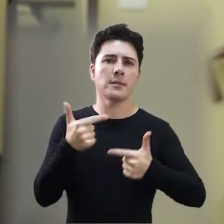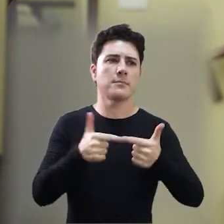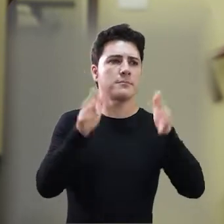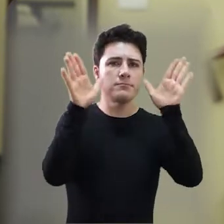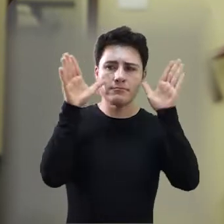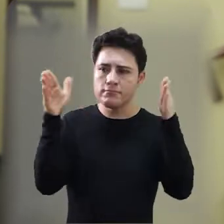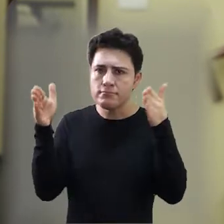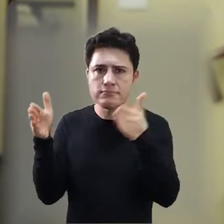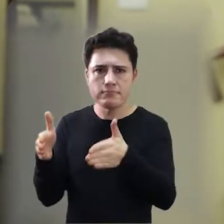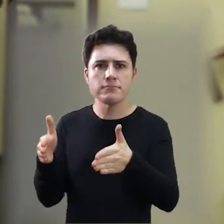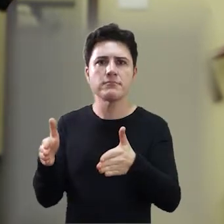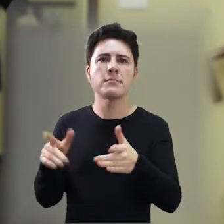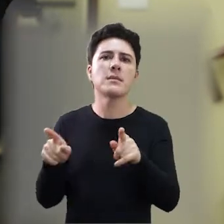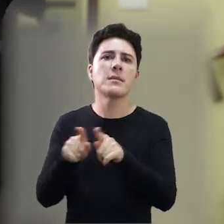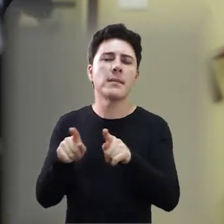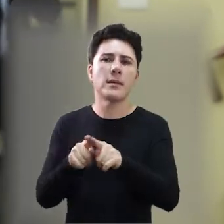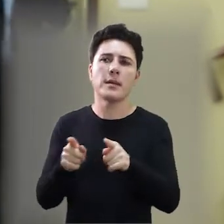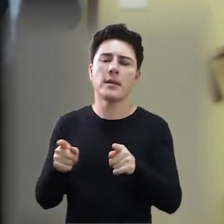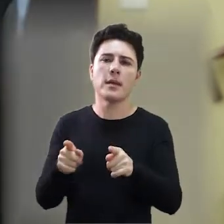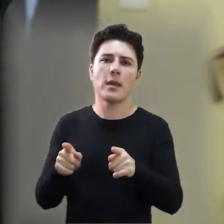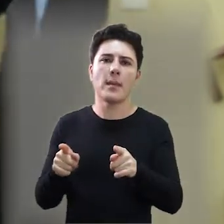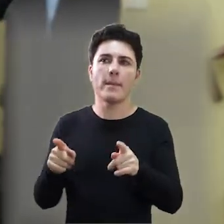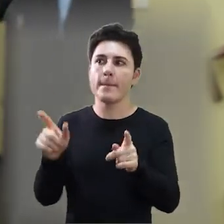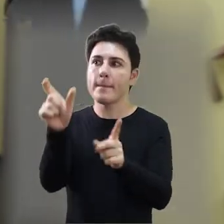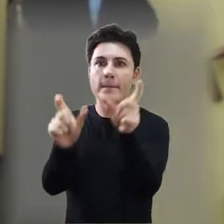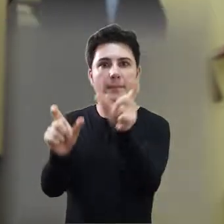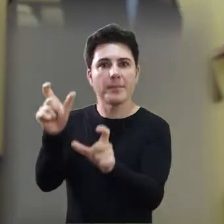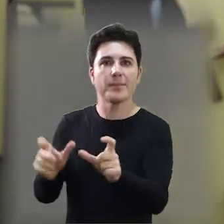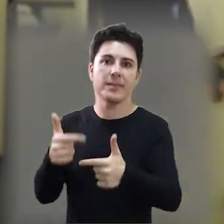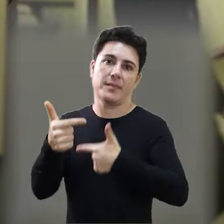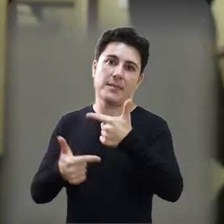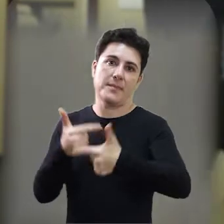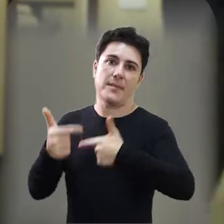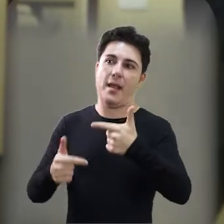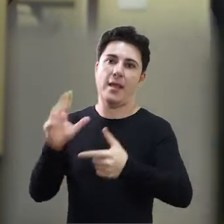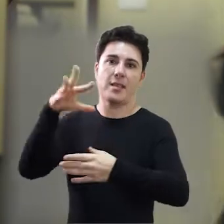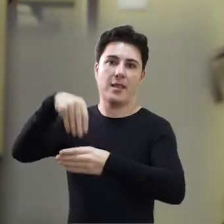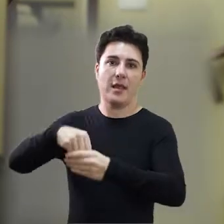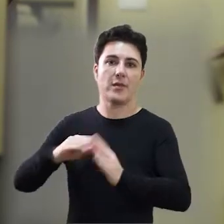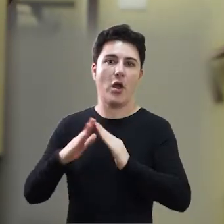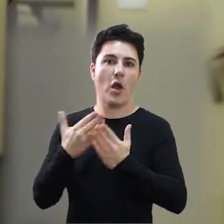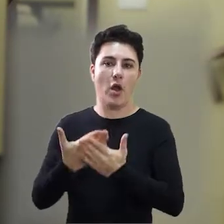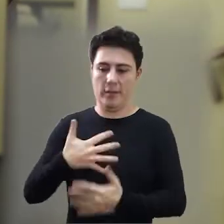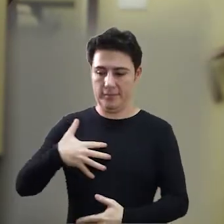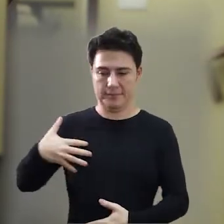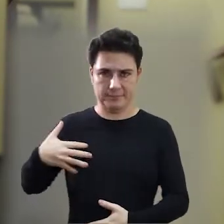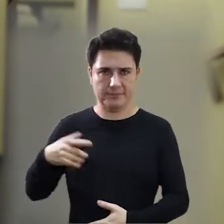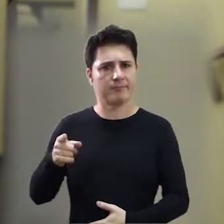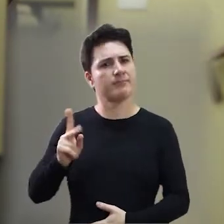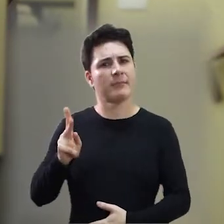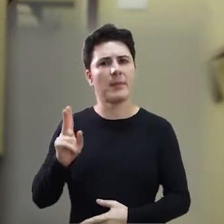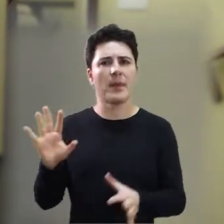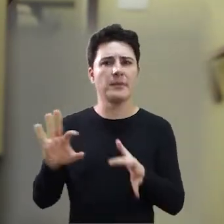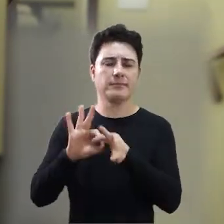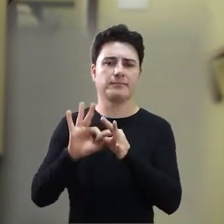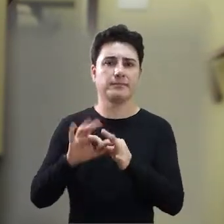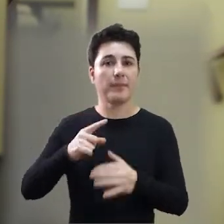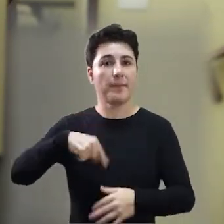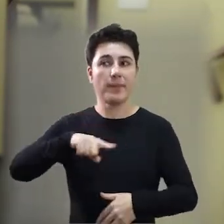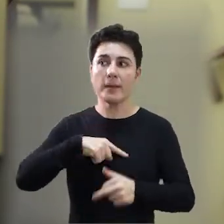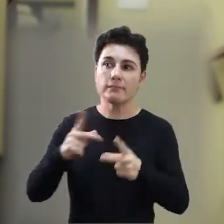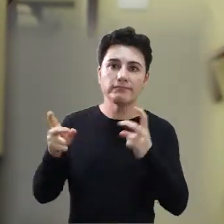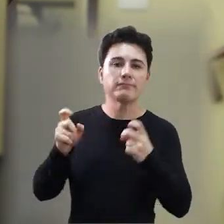trabalho voltado, inclusive envolvendo os colaboradores do SESI, nada que ele faz é de forma isolada, né?